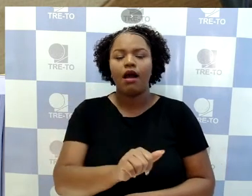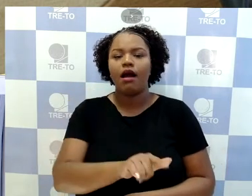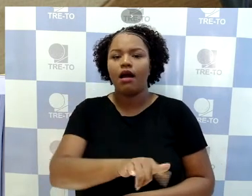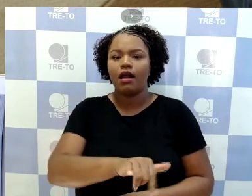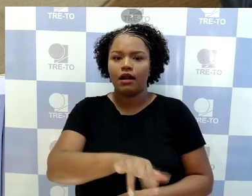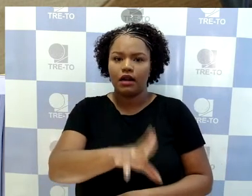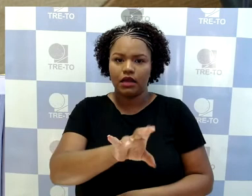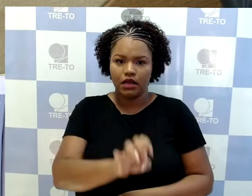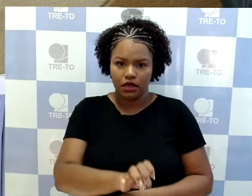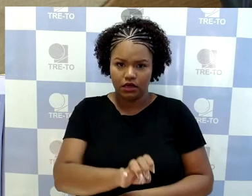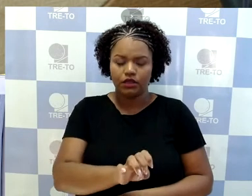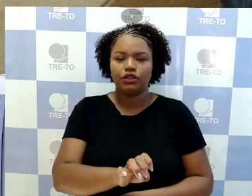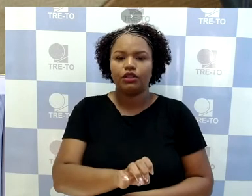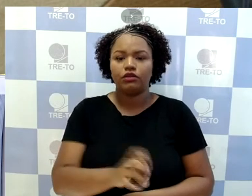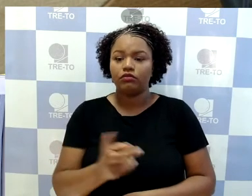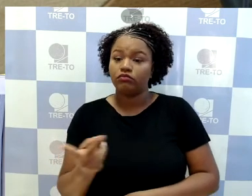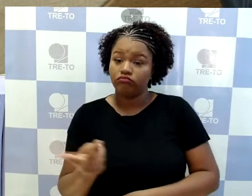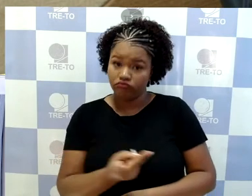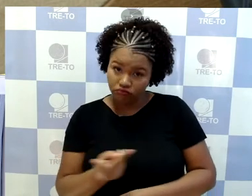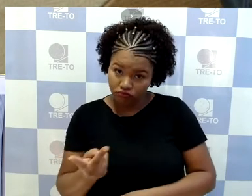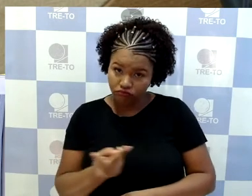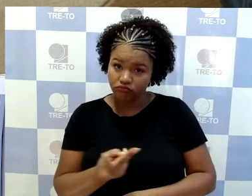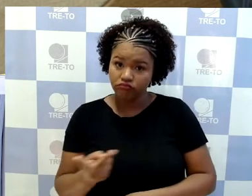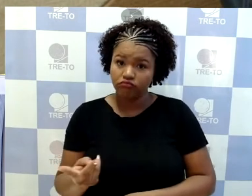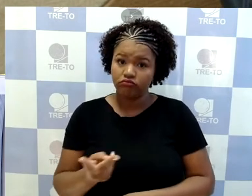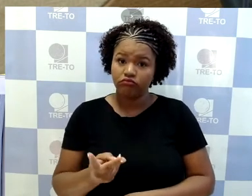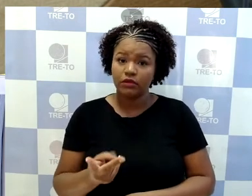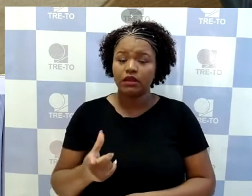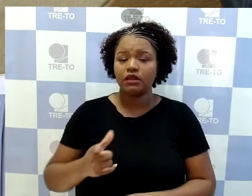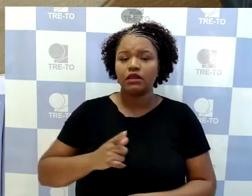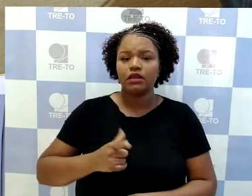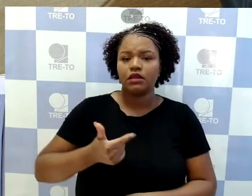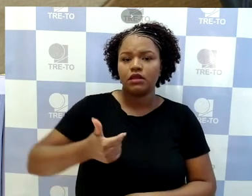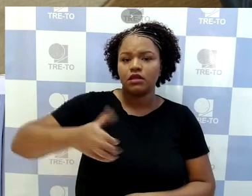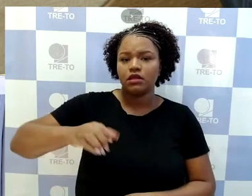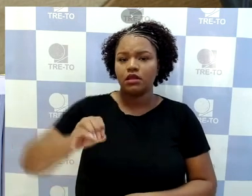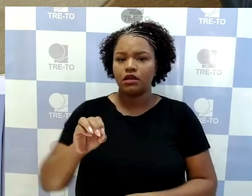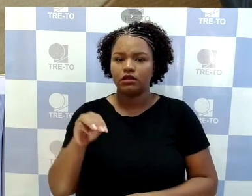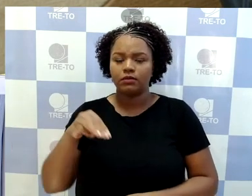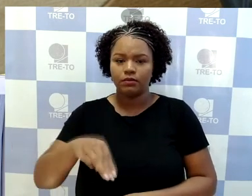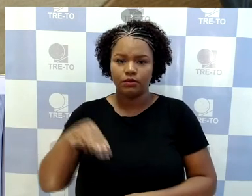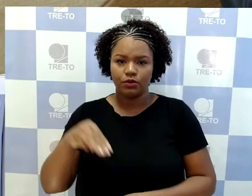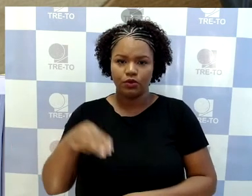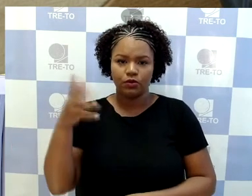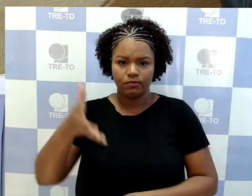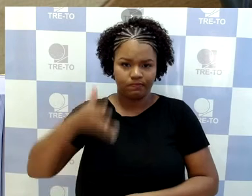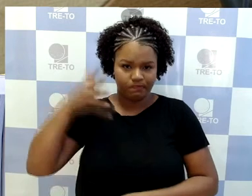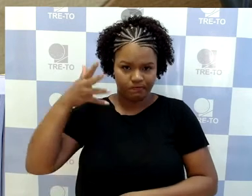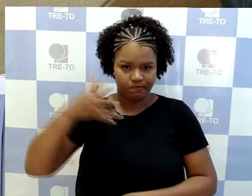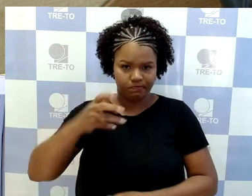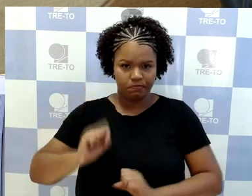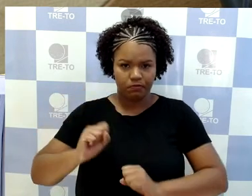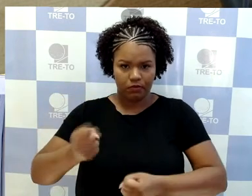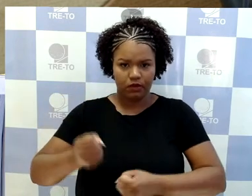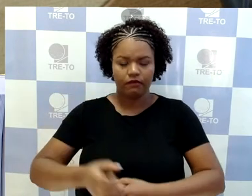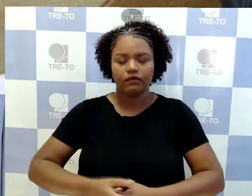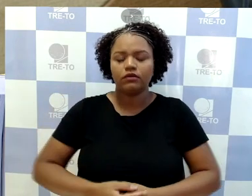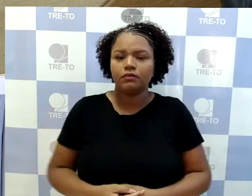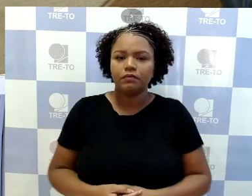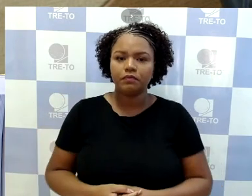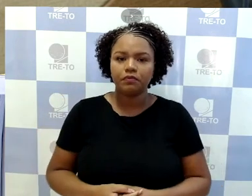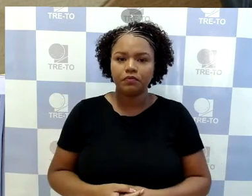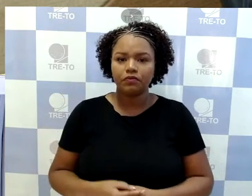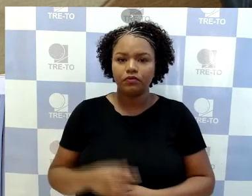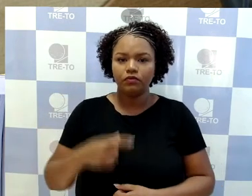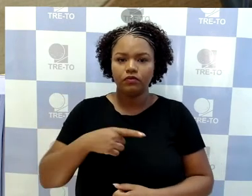Souza. Ambos terão 10 minutos para apresentar a sentença oral. Eu vou fazer a leitura aqui, a